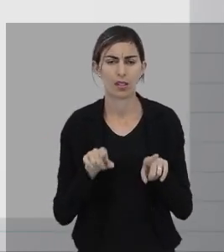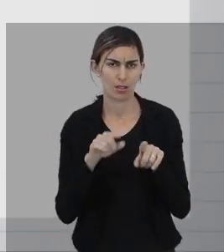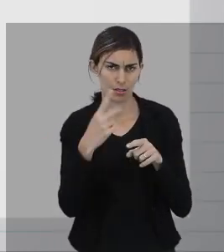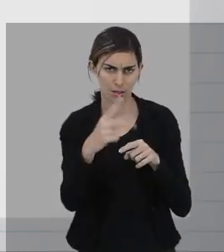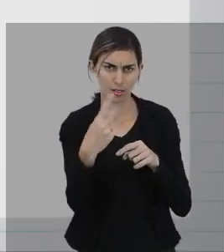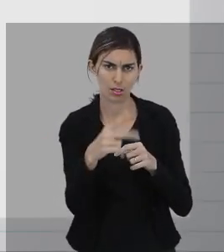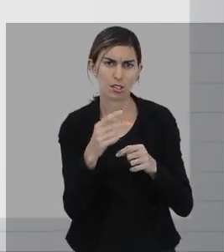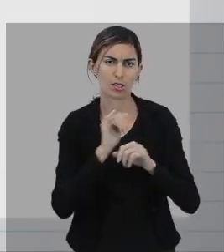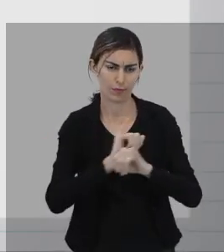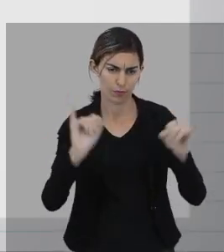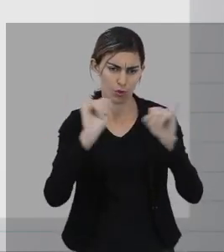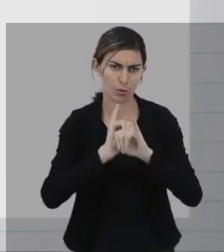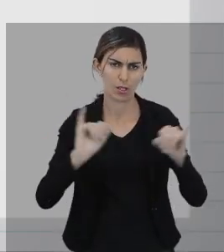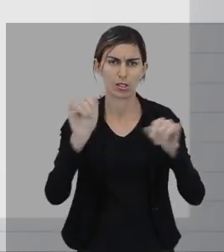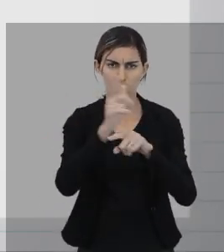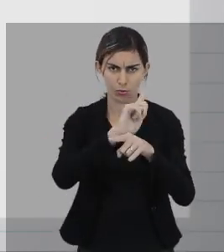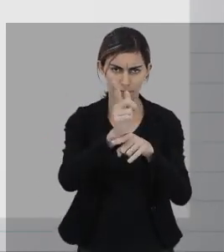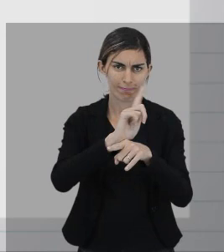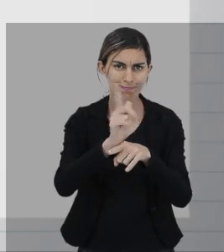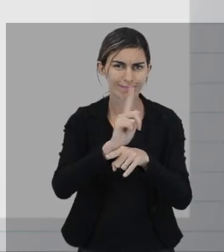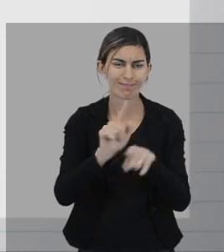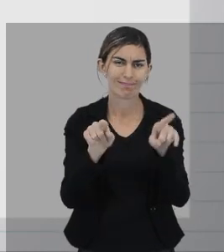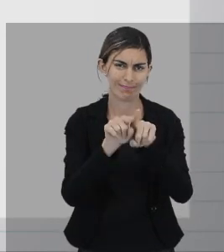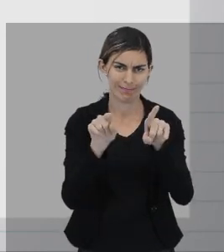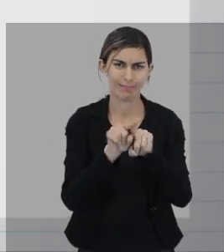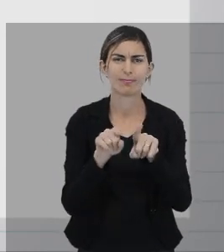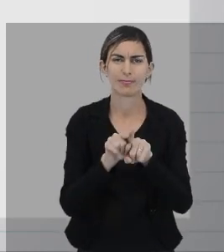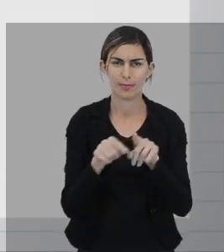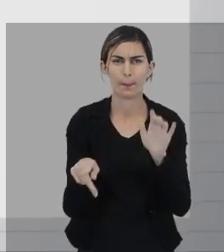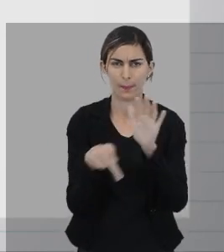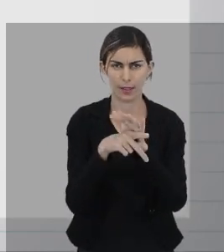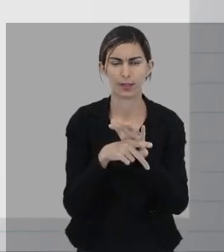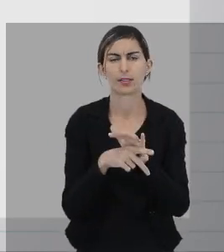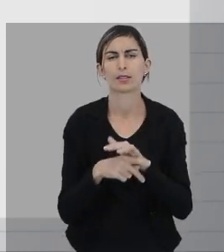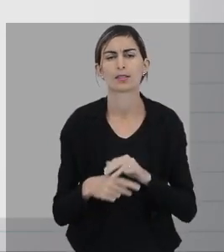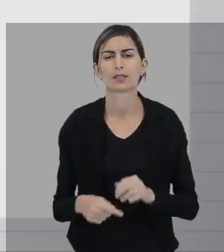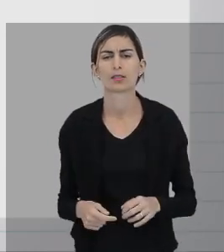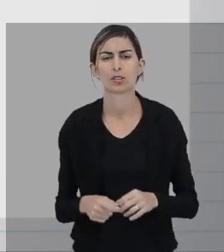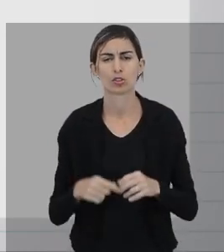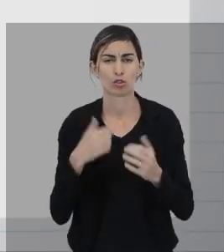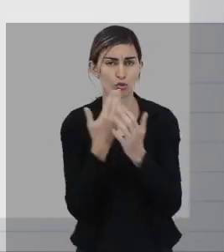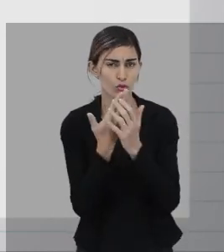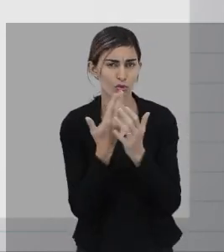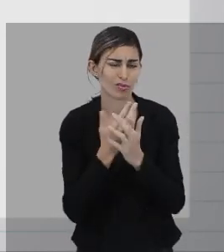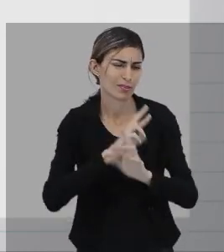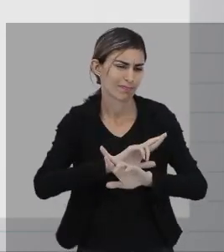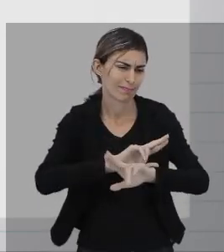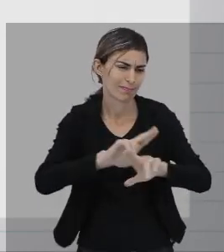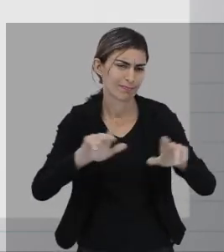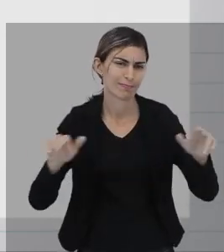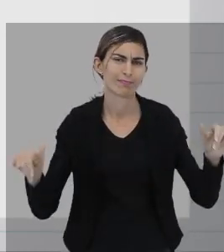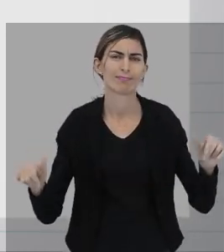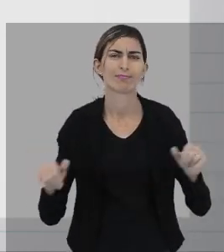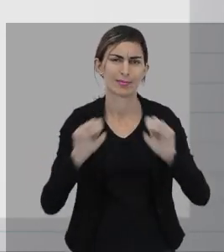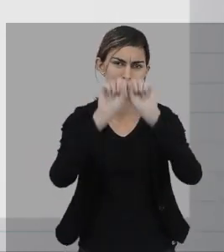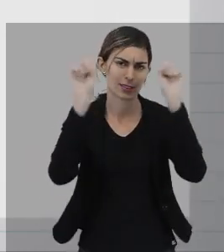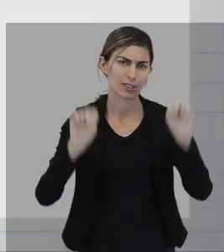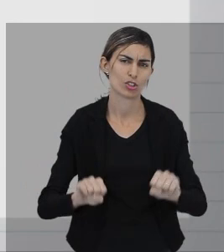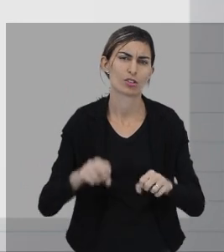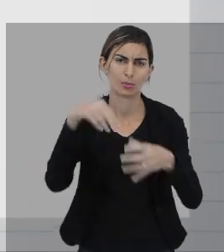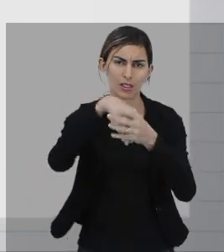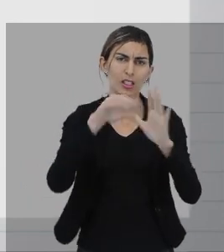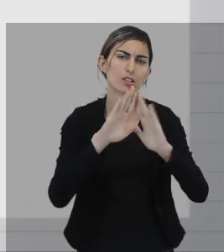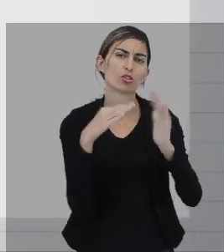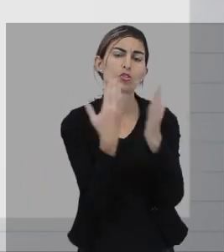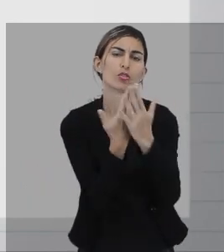Em sistemas de informações gerenciais, que também é um dos nossos componentes curriculares, estudaremos os diversos sistemas que a escola